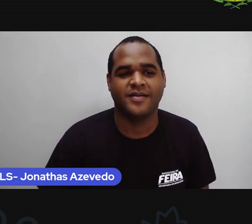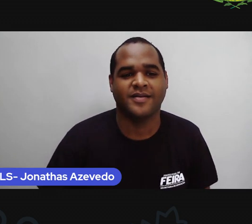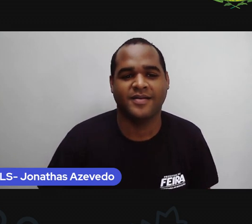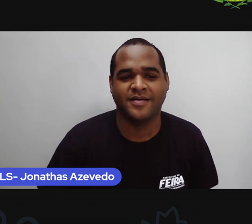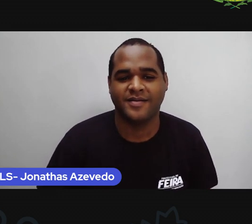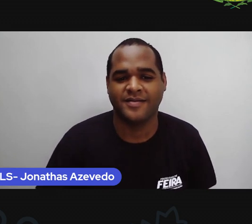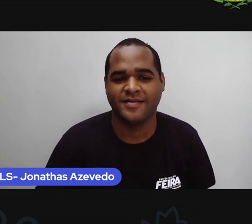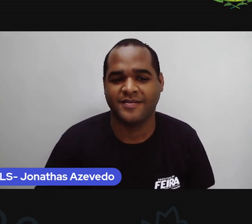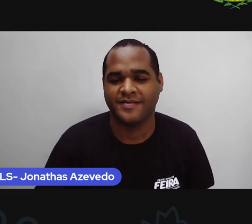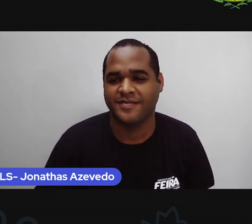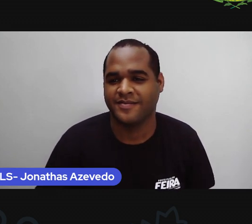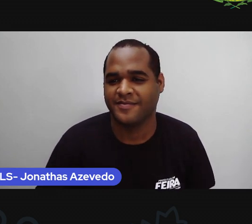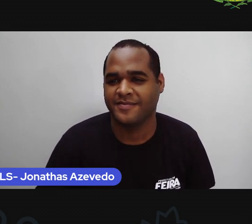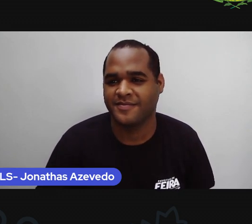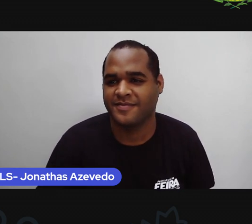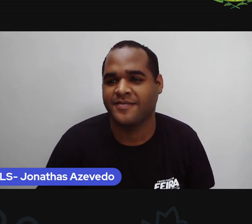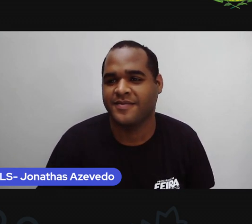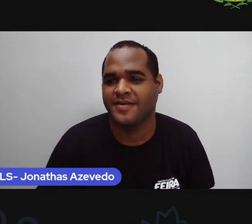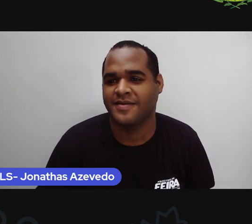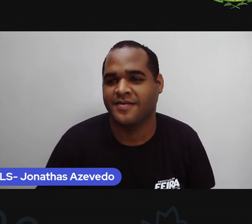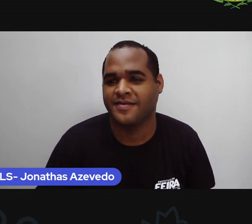Você é muito fofo